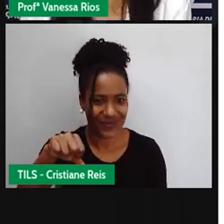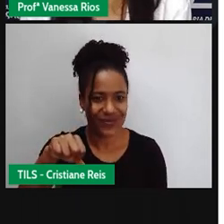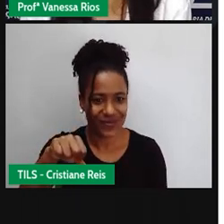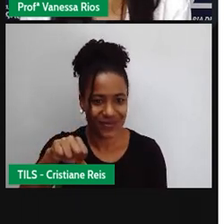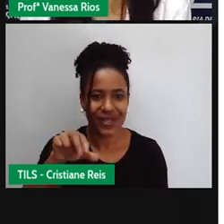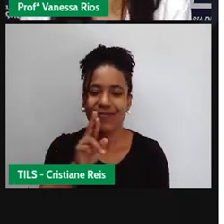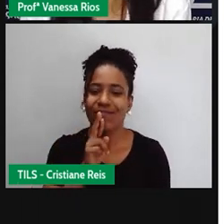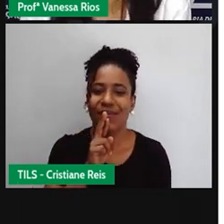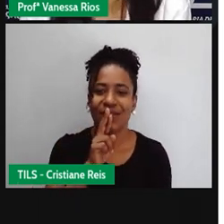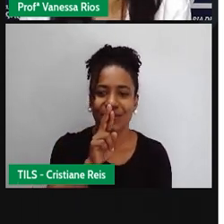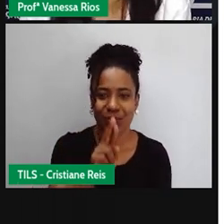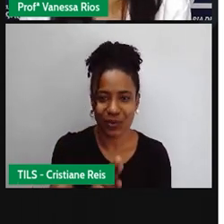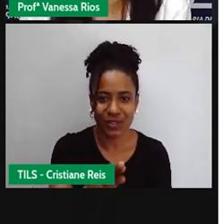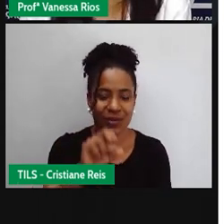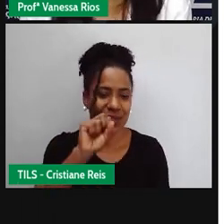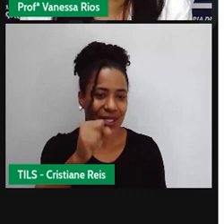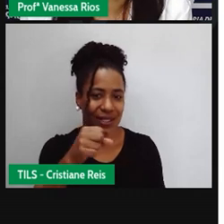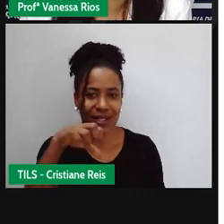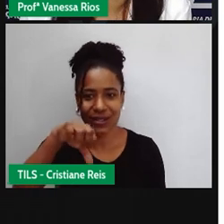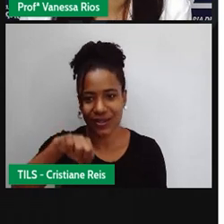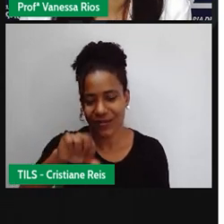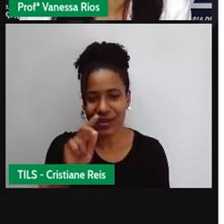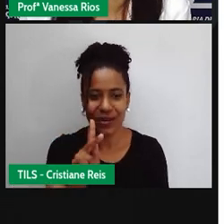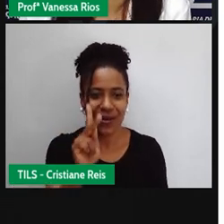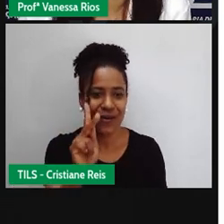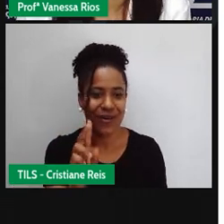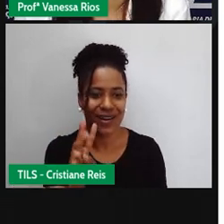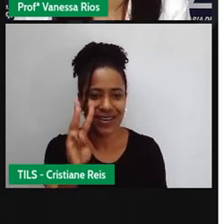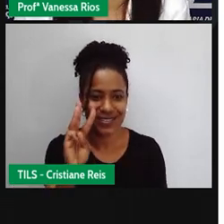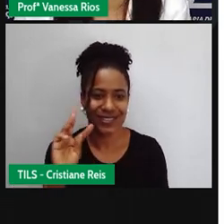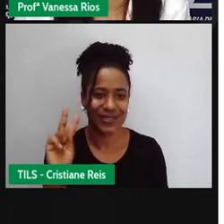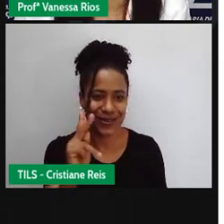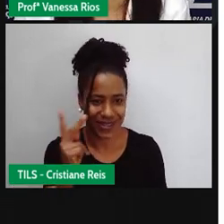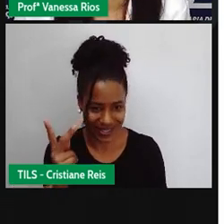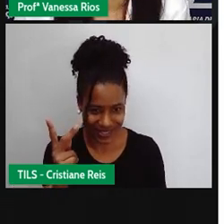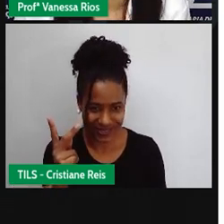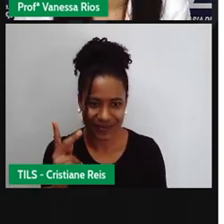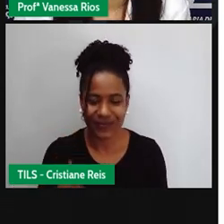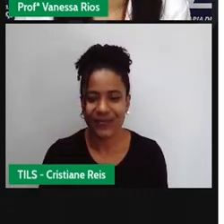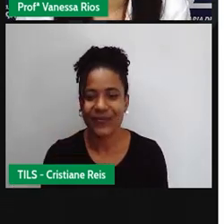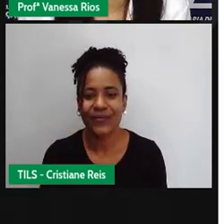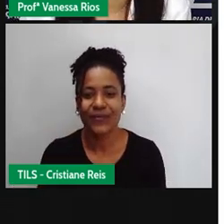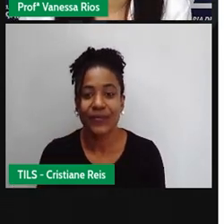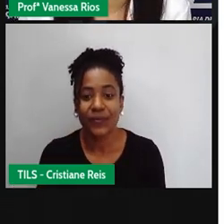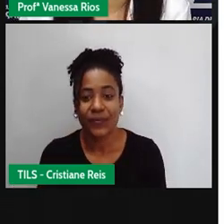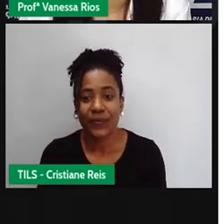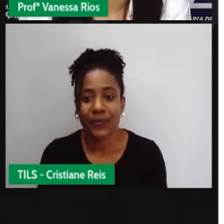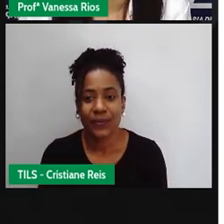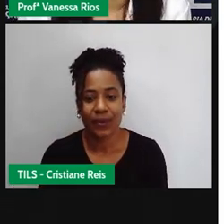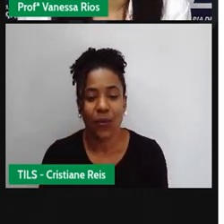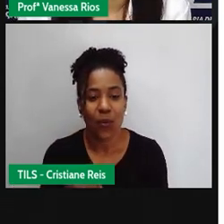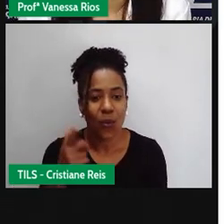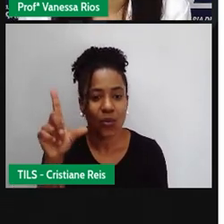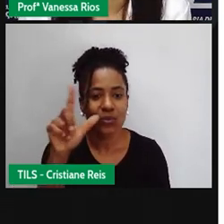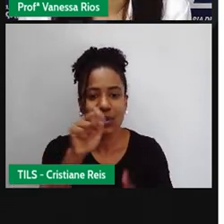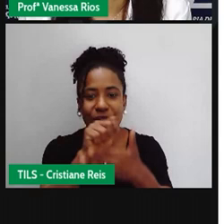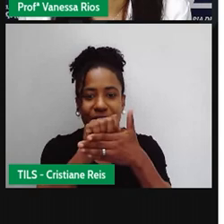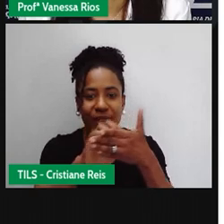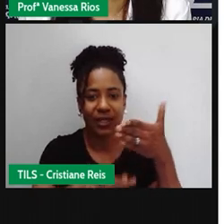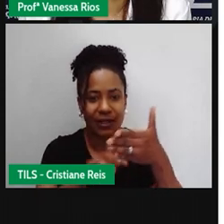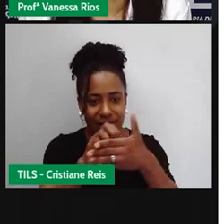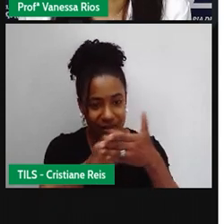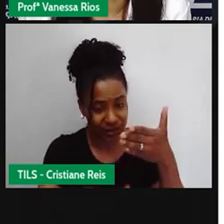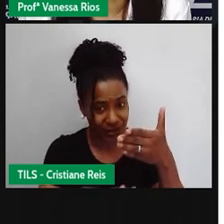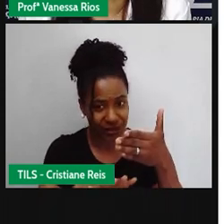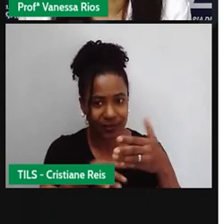Então, a resposta é 89 quilowatts. Outro desafio. Qual o consumo